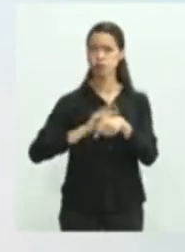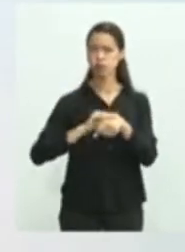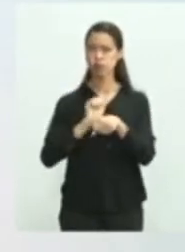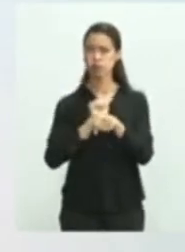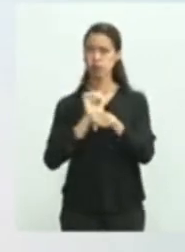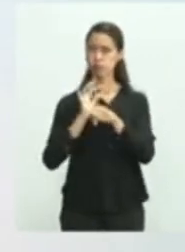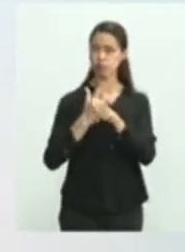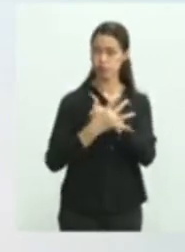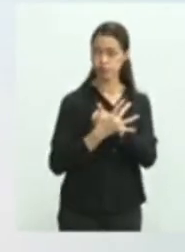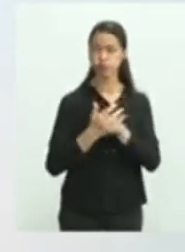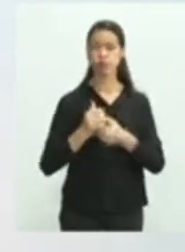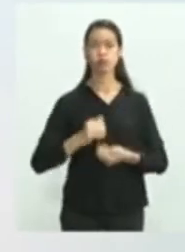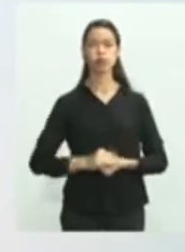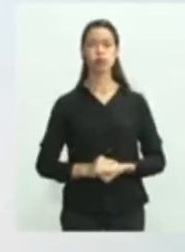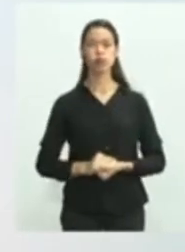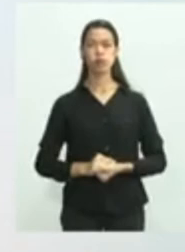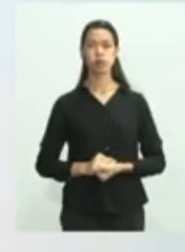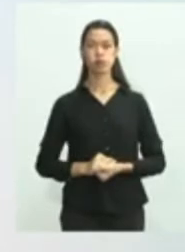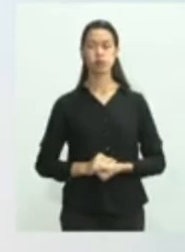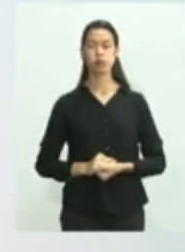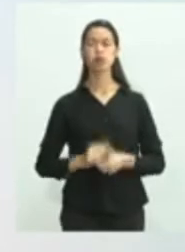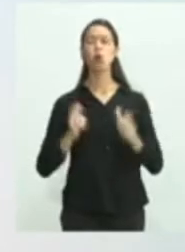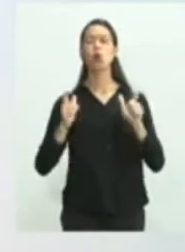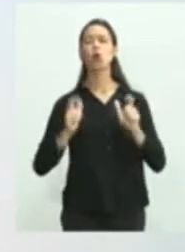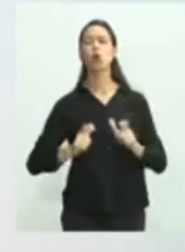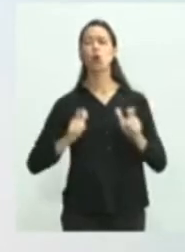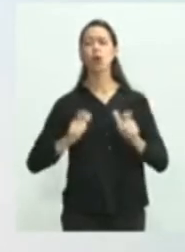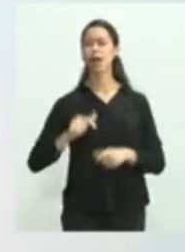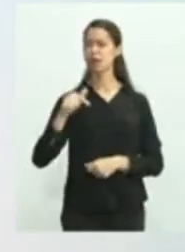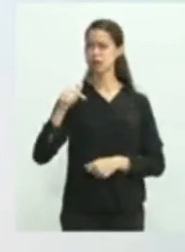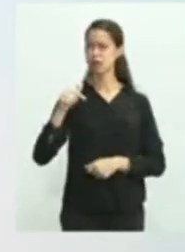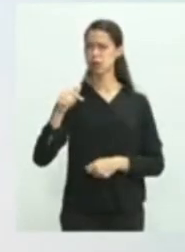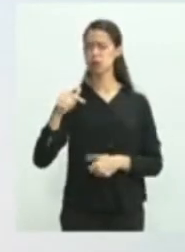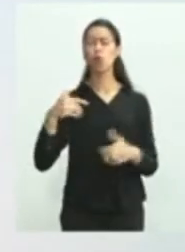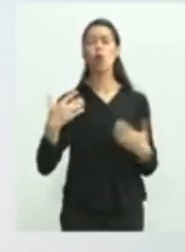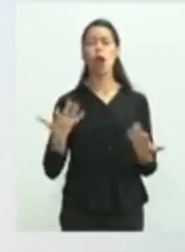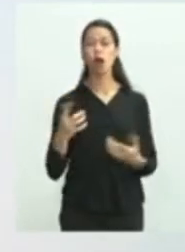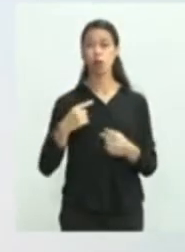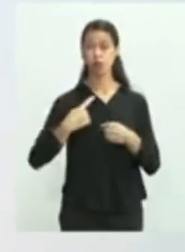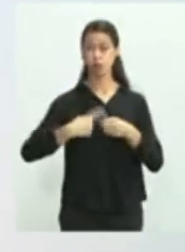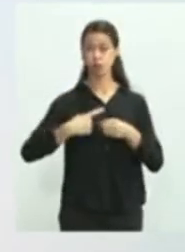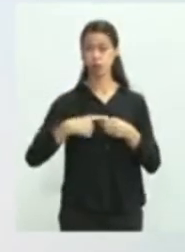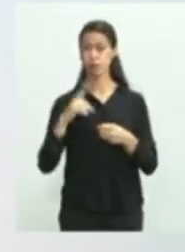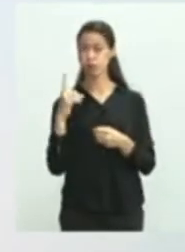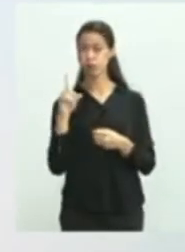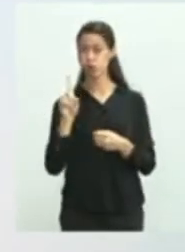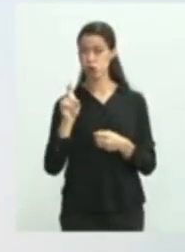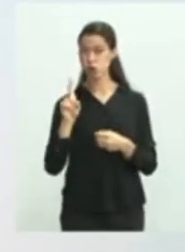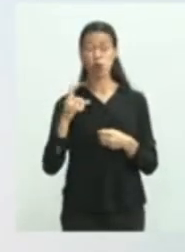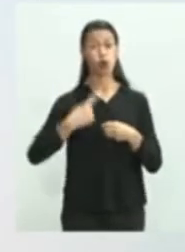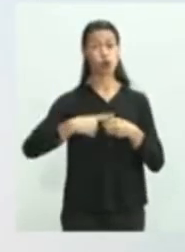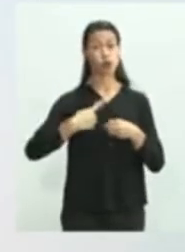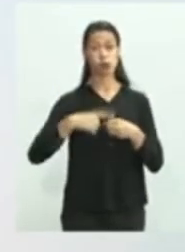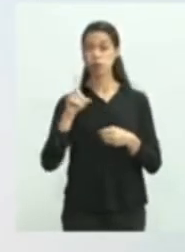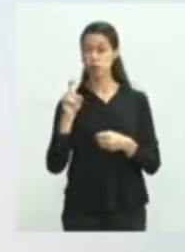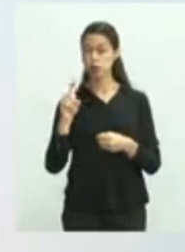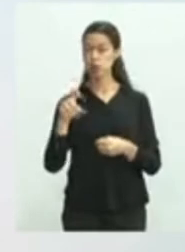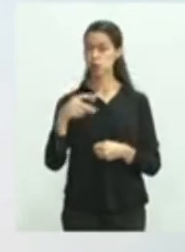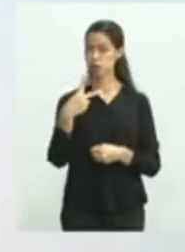confirmados são dos sete, um em Dourados, dois em Dourados